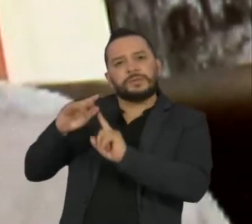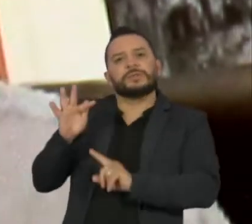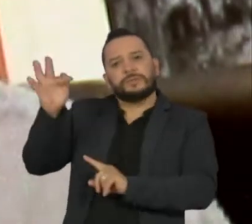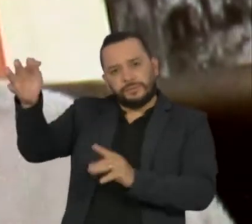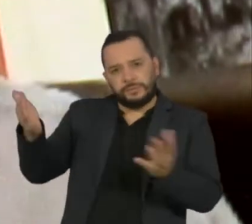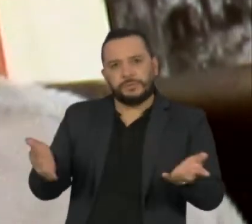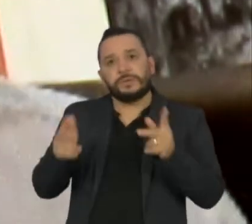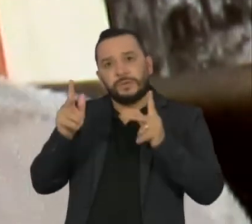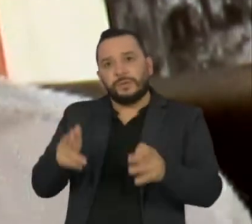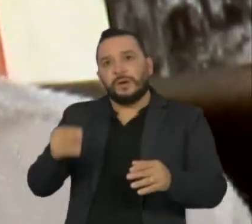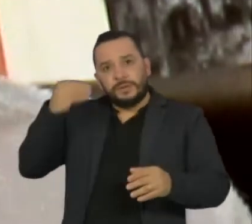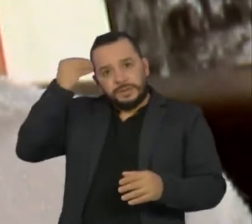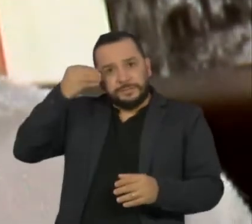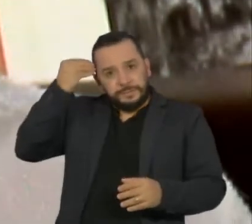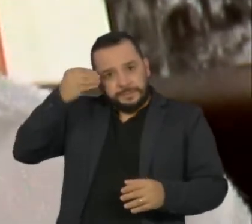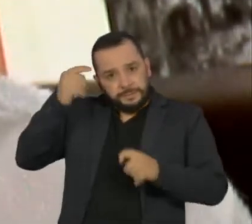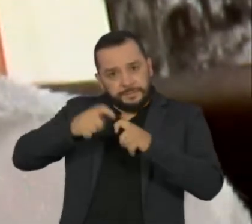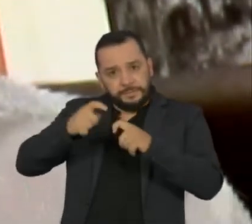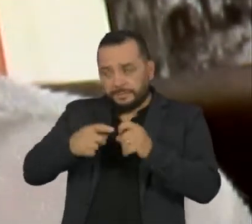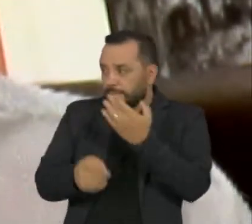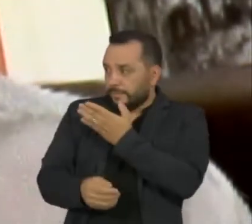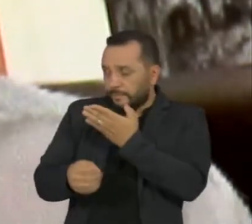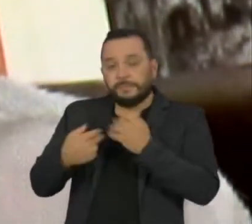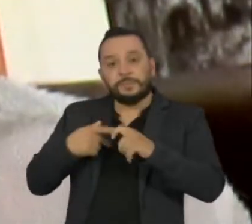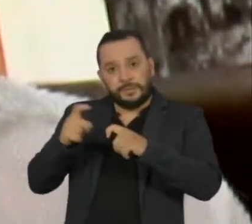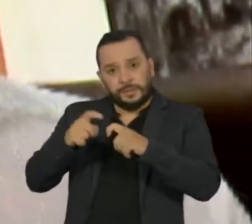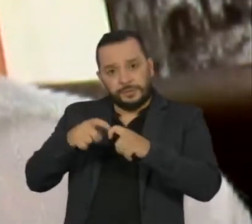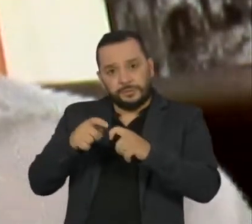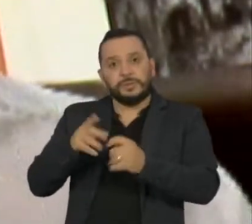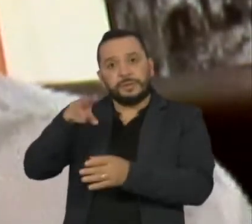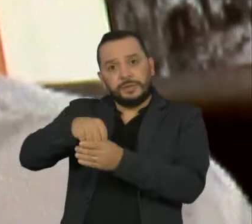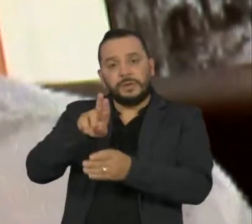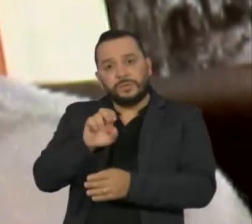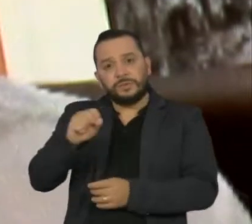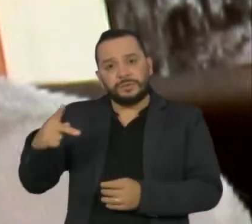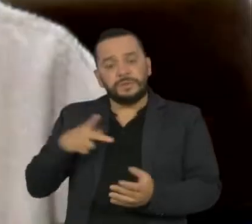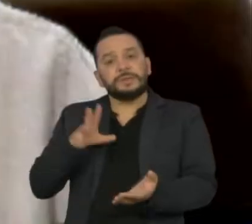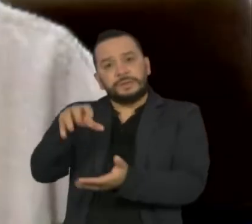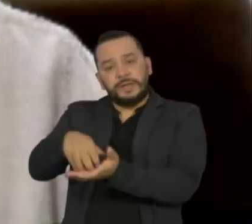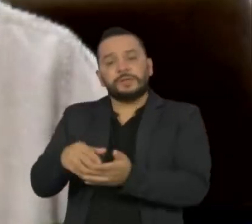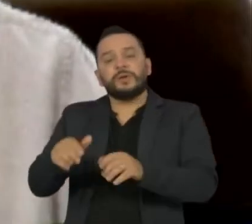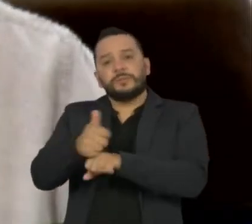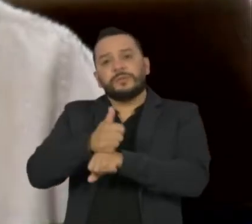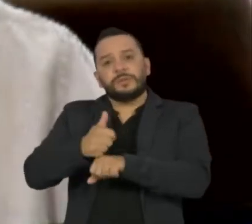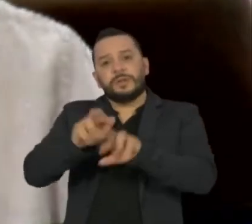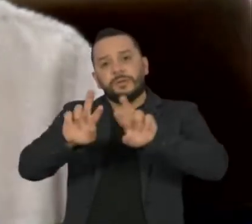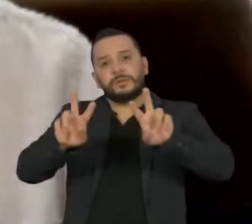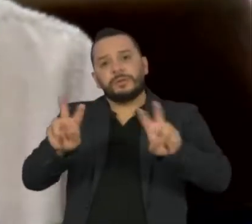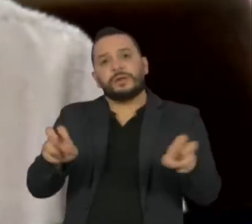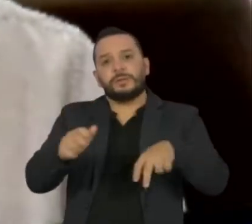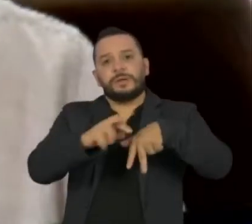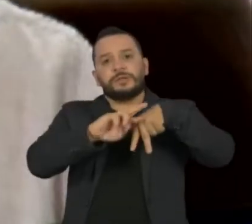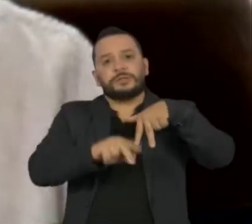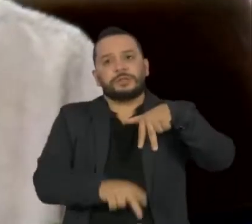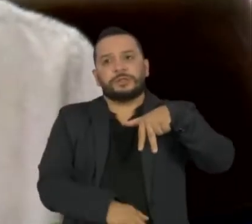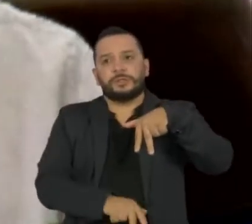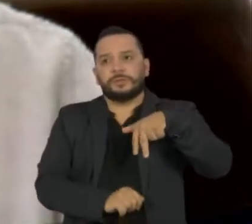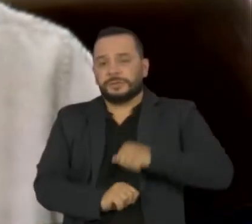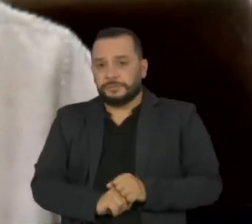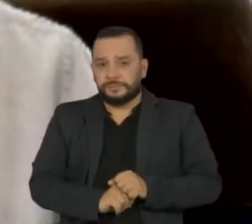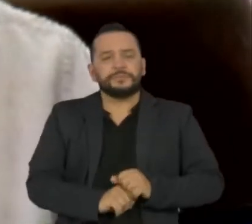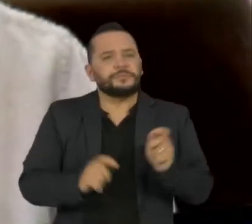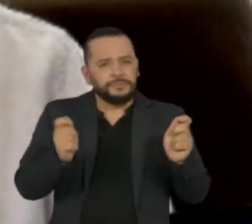segundo esse psiquiatra que coordena na USP um centro especializado em questões de gênero. Ela vai ser um pré